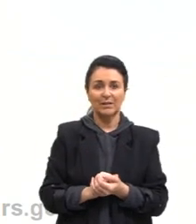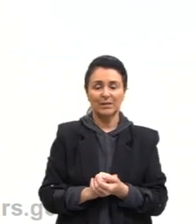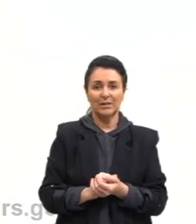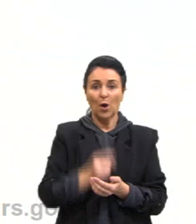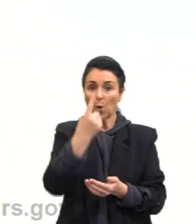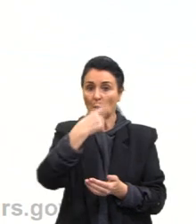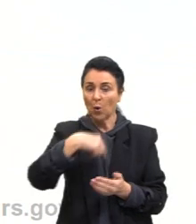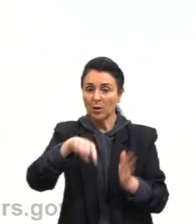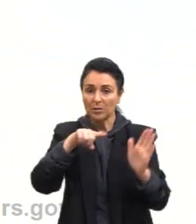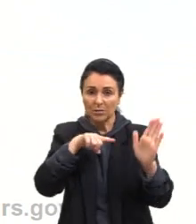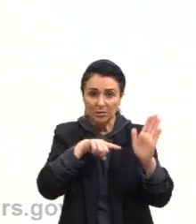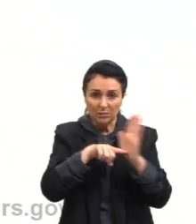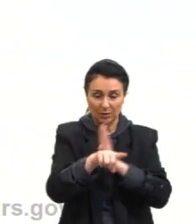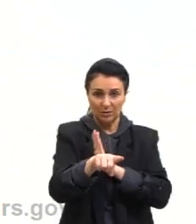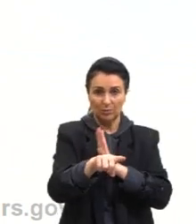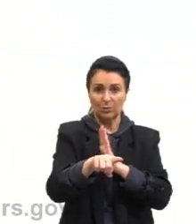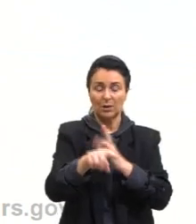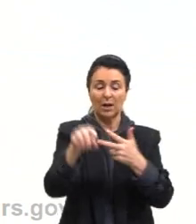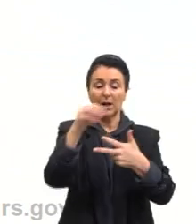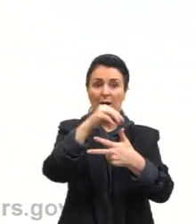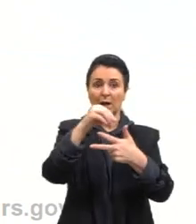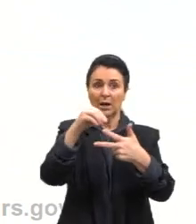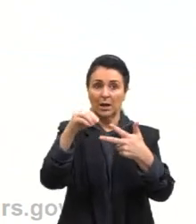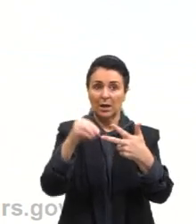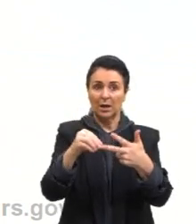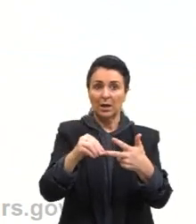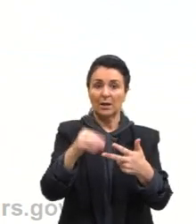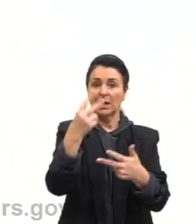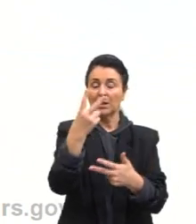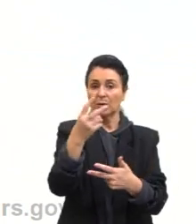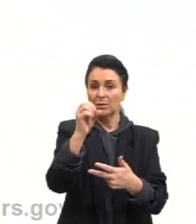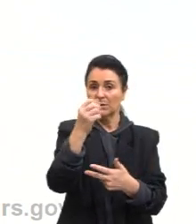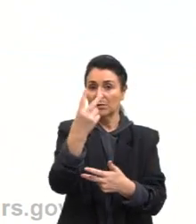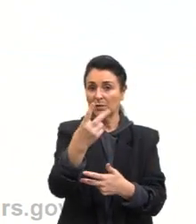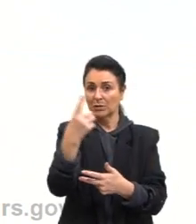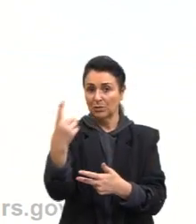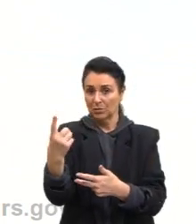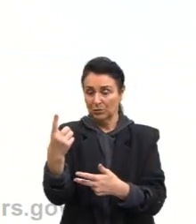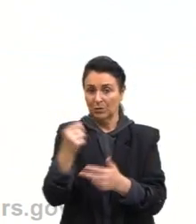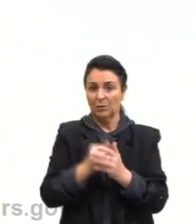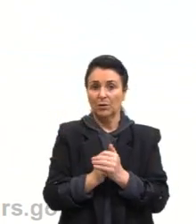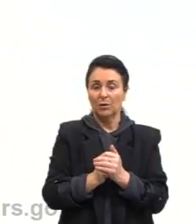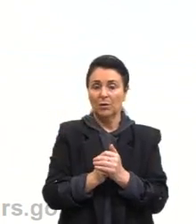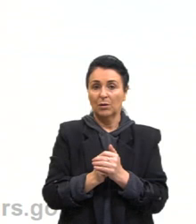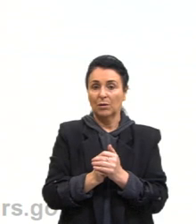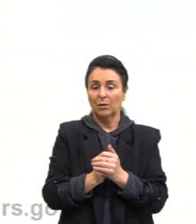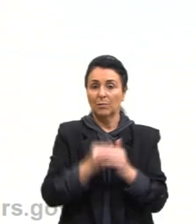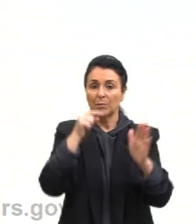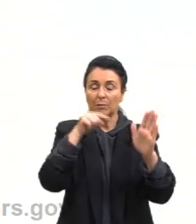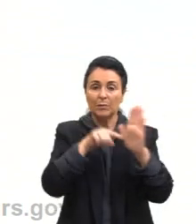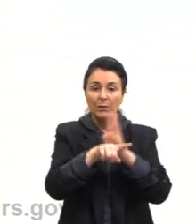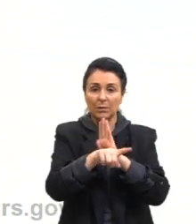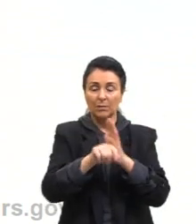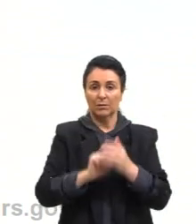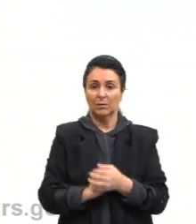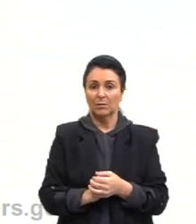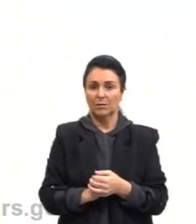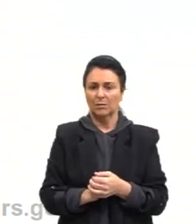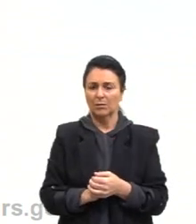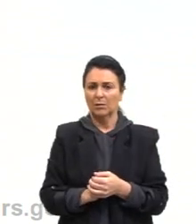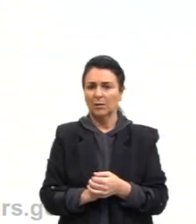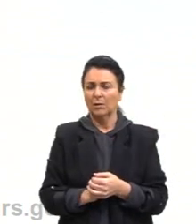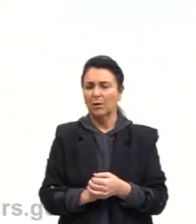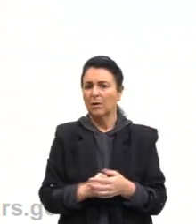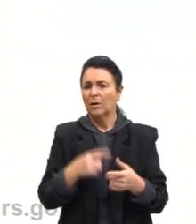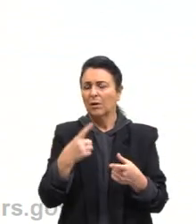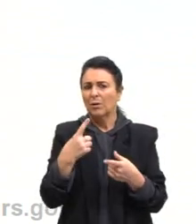Já do ENEM do ano passado, no ENEM PPL, questão 123, trouxe o seguinte enunciado. Uma antiga forma